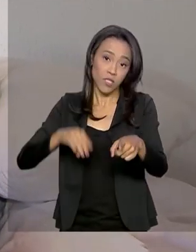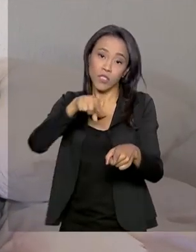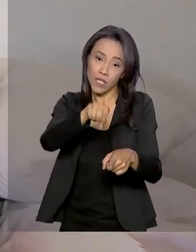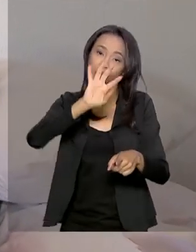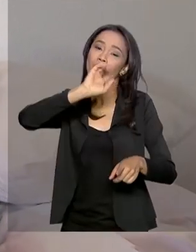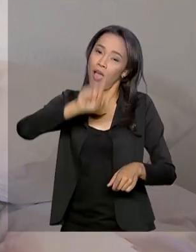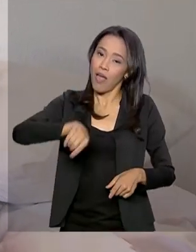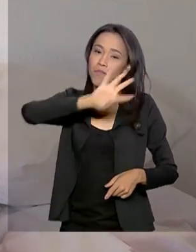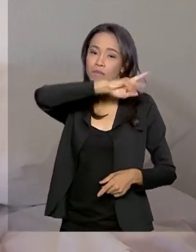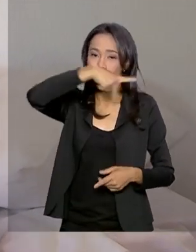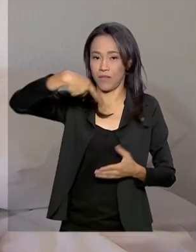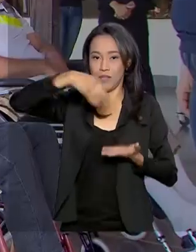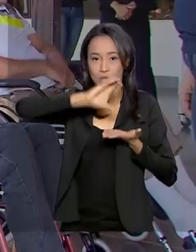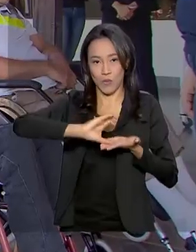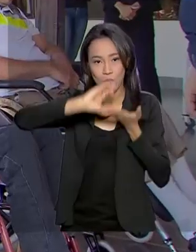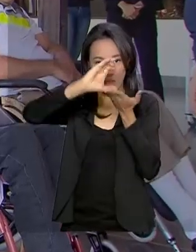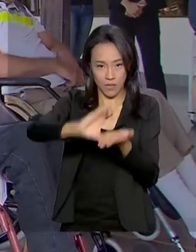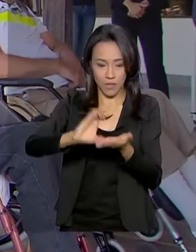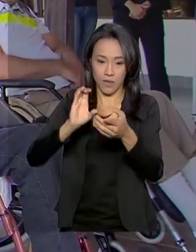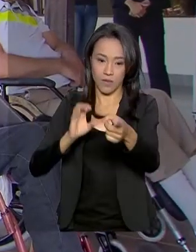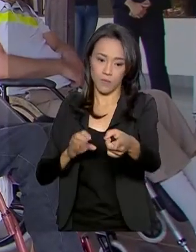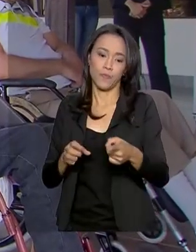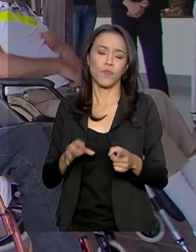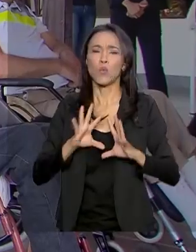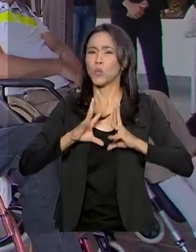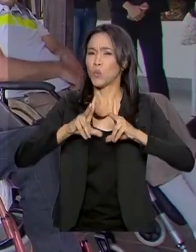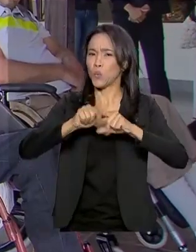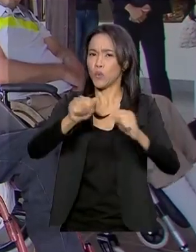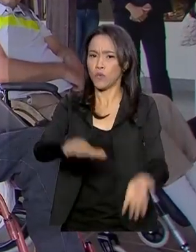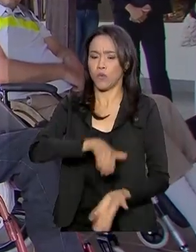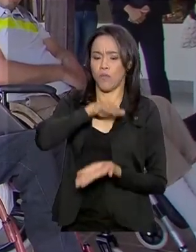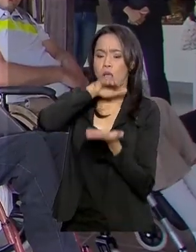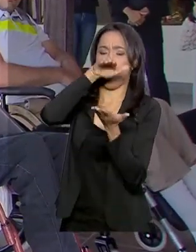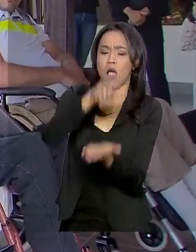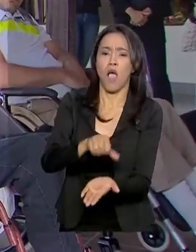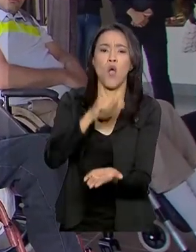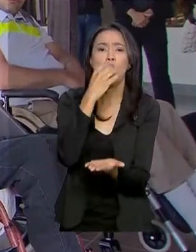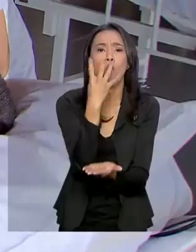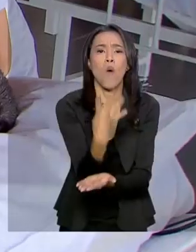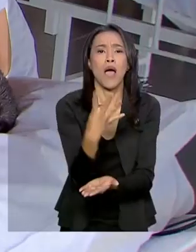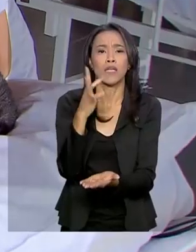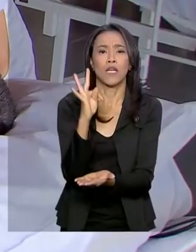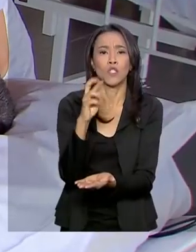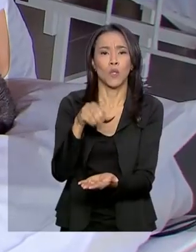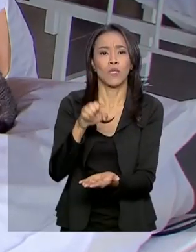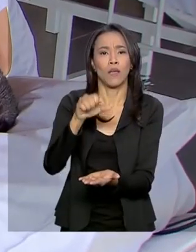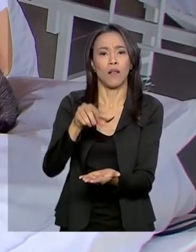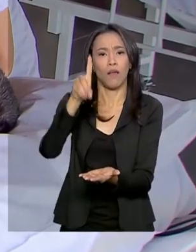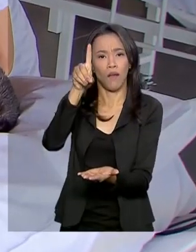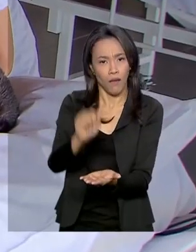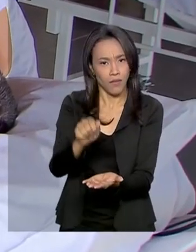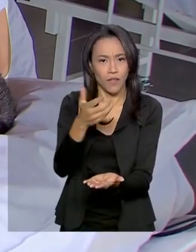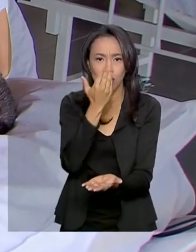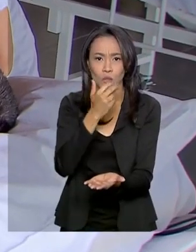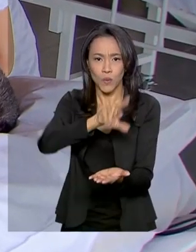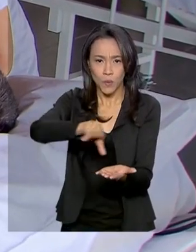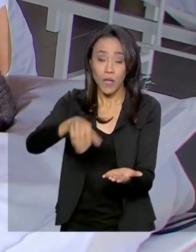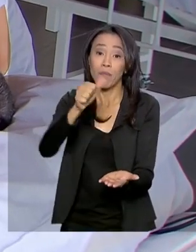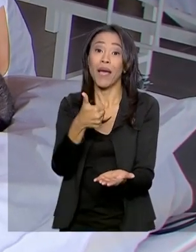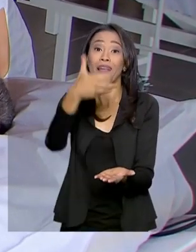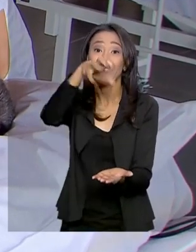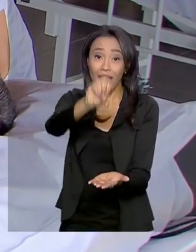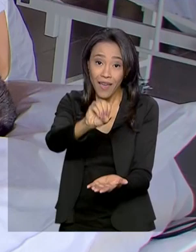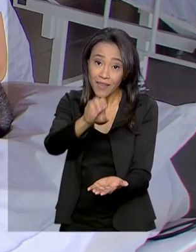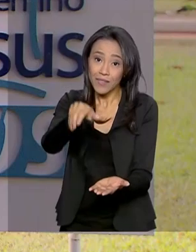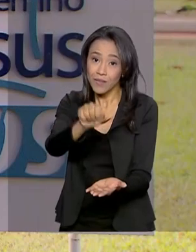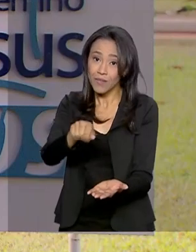como presidente do Conselho. Ao todo, foram doadas quatro toneladas de alimentos para dez instituições sociais do